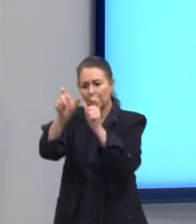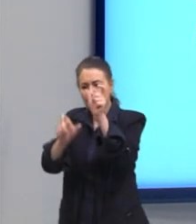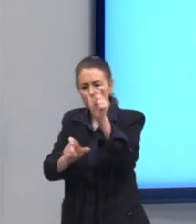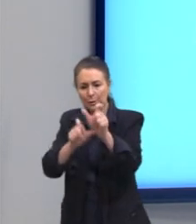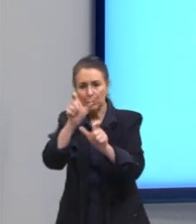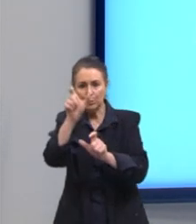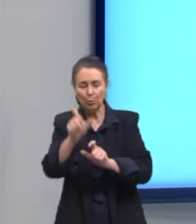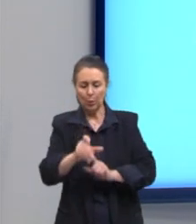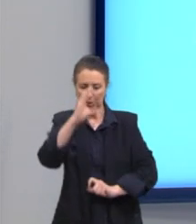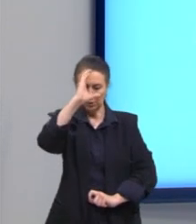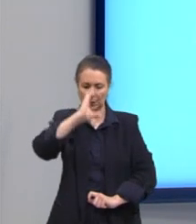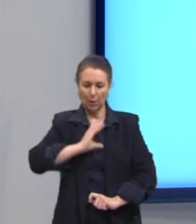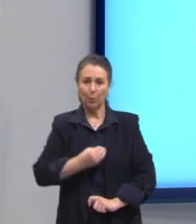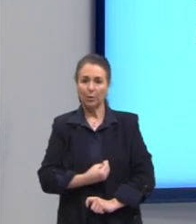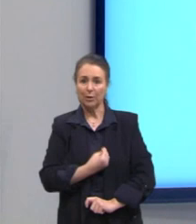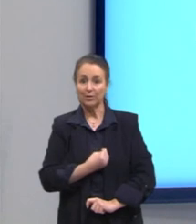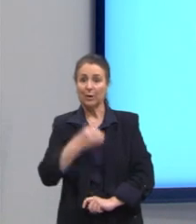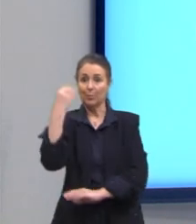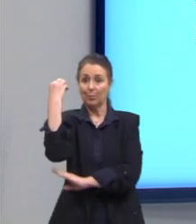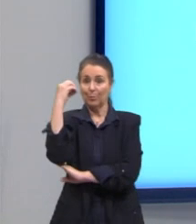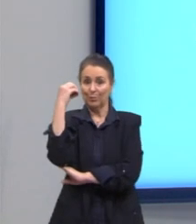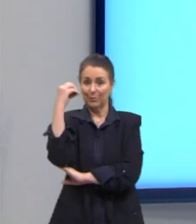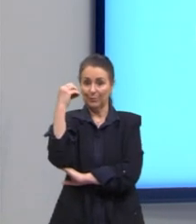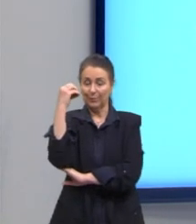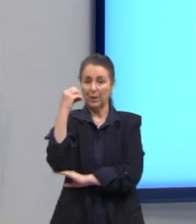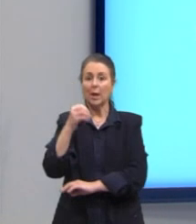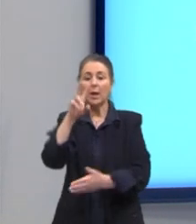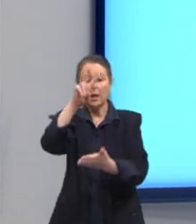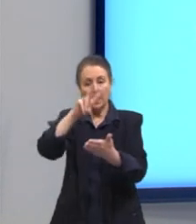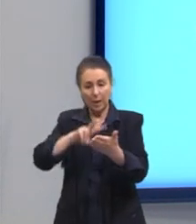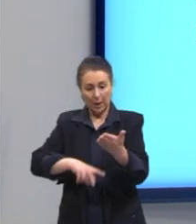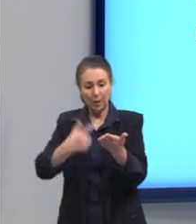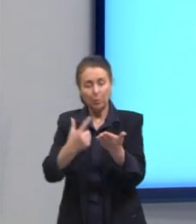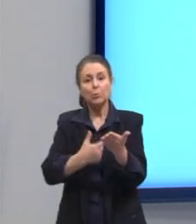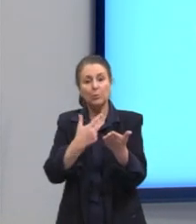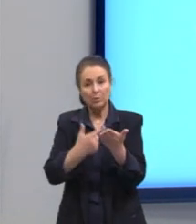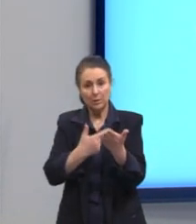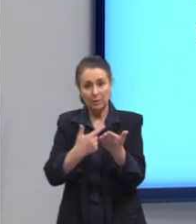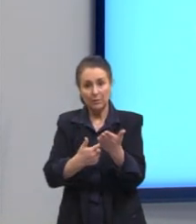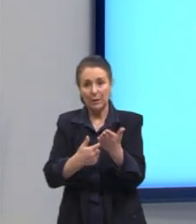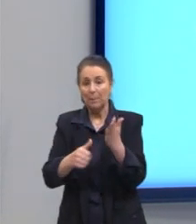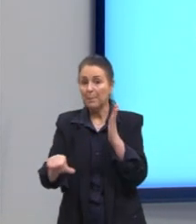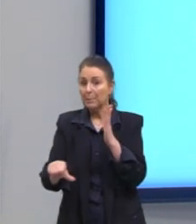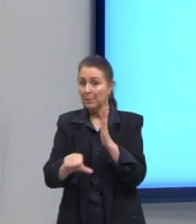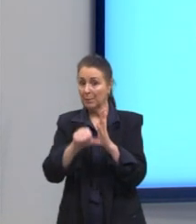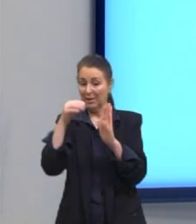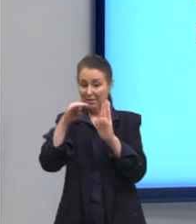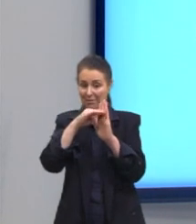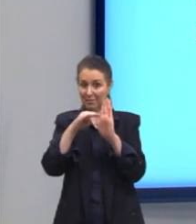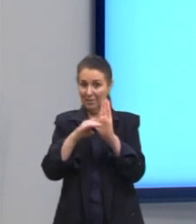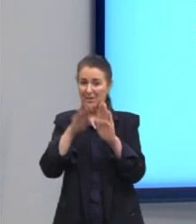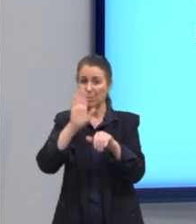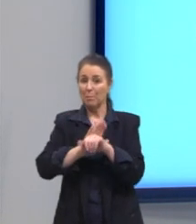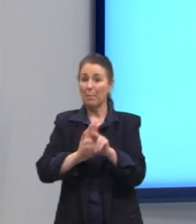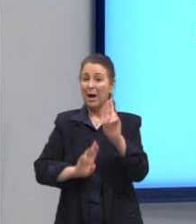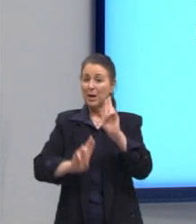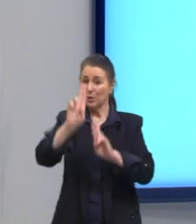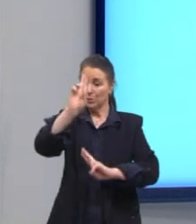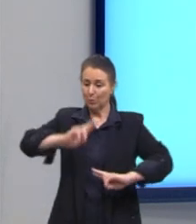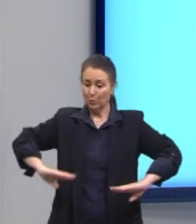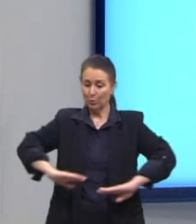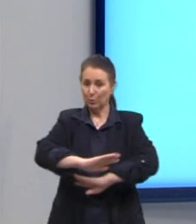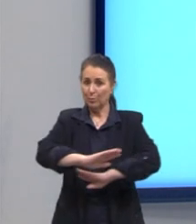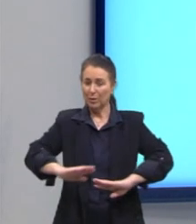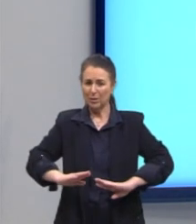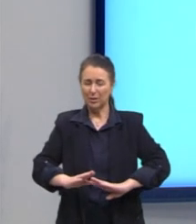está ali vivendo, né, em Porto Alegre, e lendo as suas obras dessa primeira fase dele, que é uma fase mais urbana, nós conseguimos compreender bem como